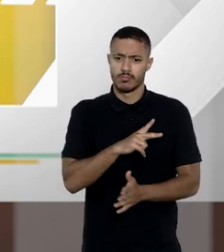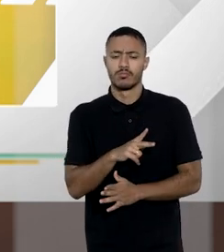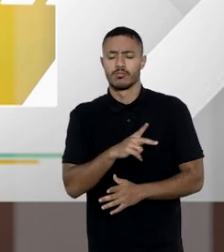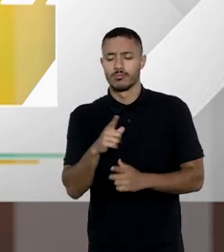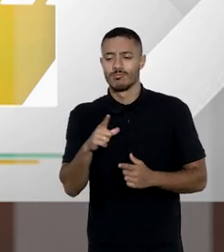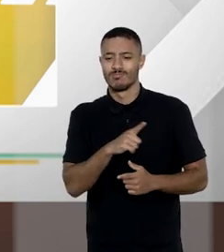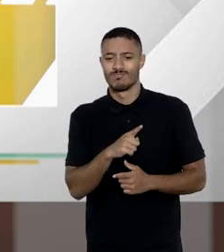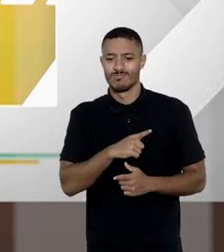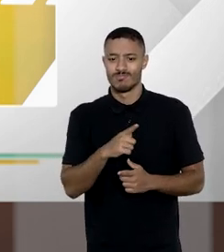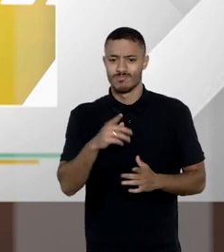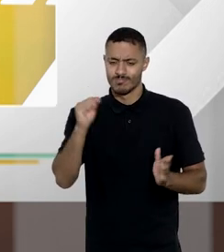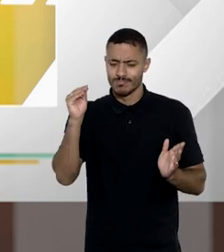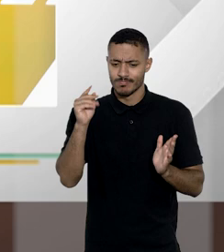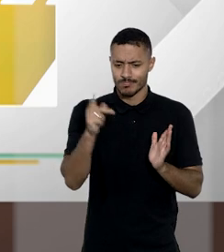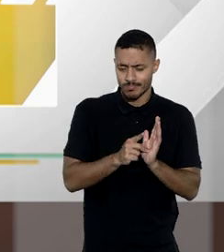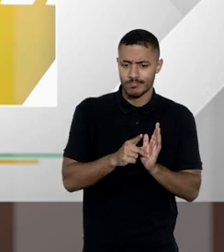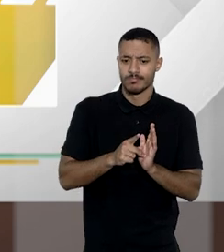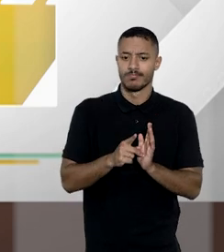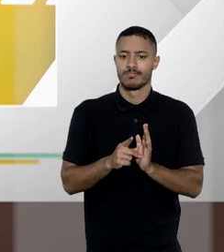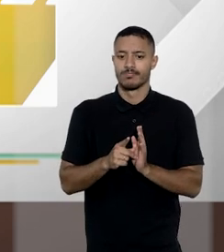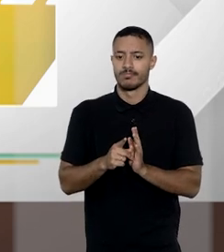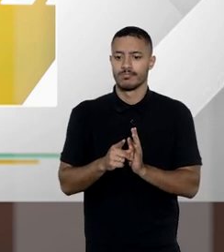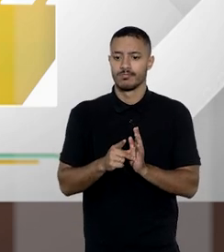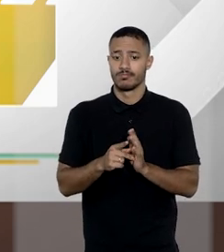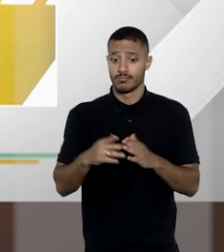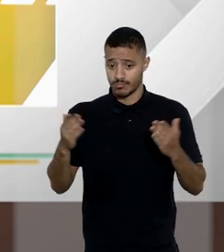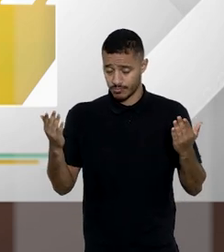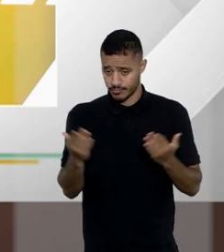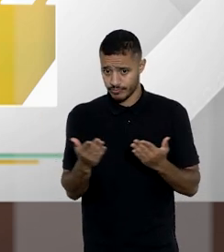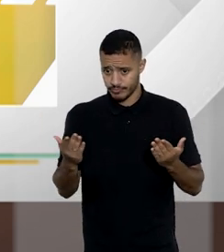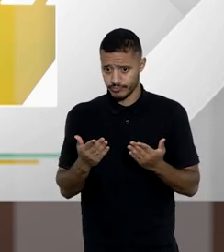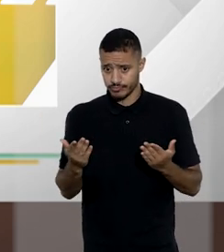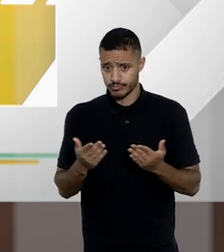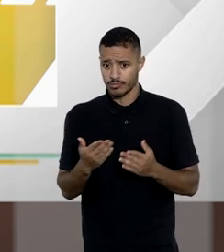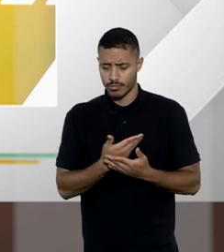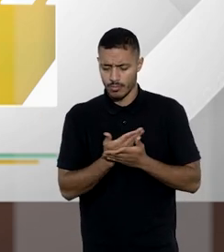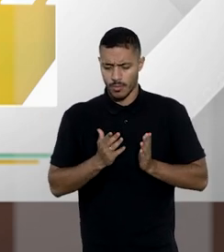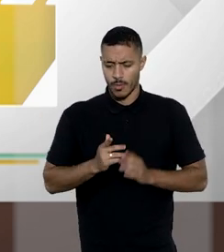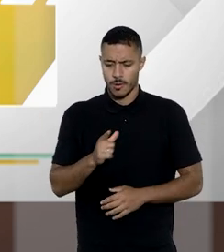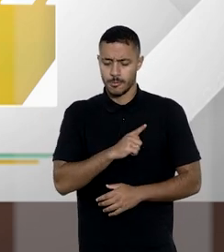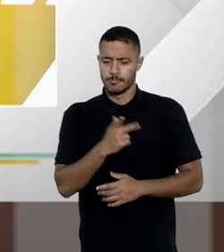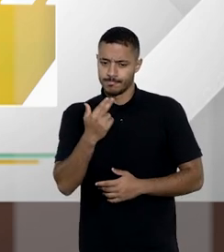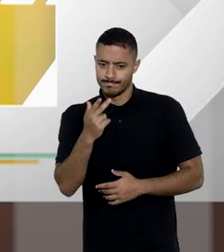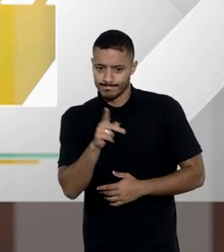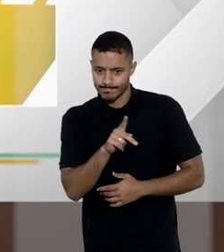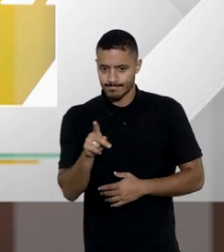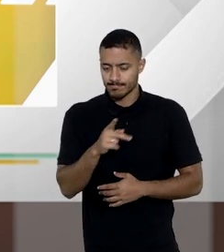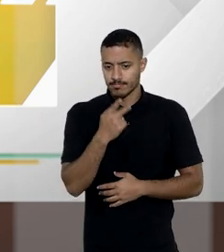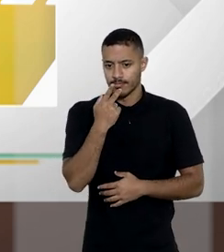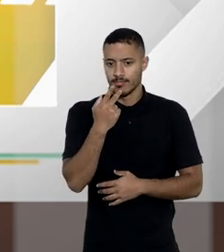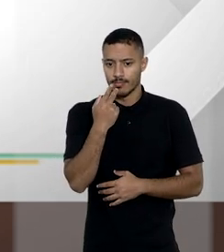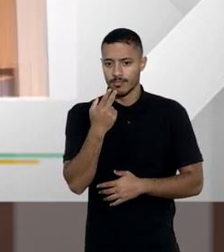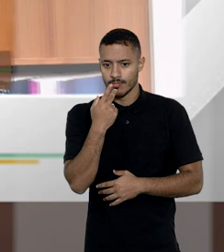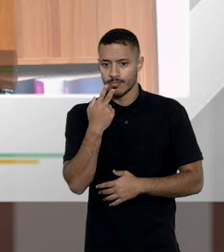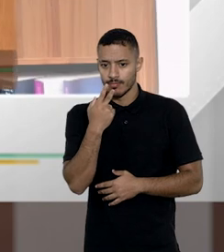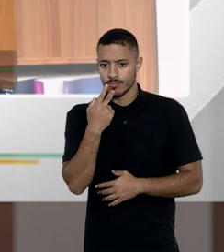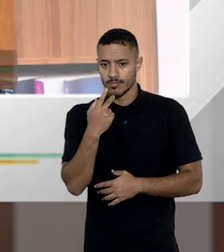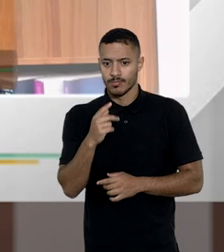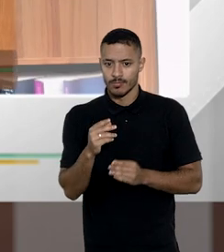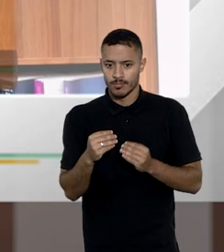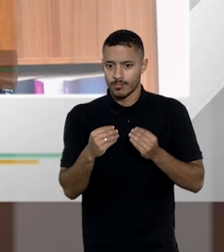validade mesmo assim? Hoje cada vez mais Tiago nós temos como o professor Rolf bem adiantou